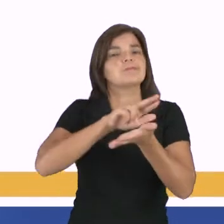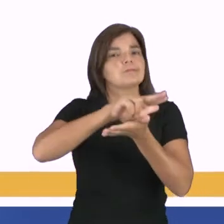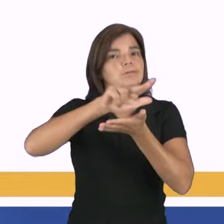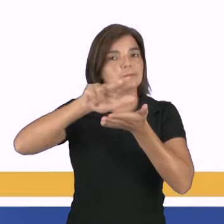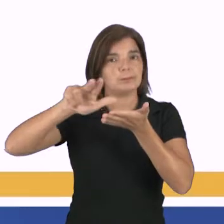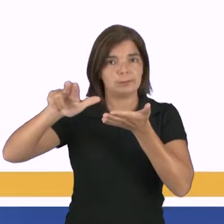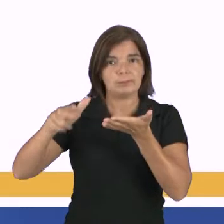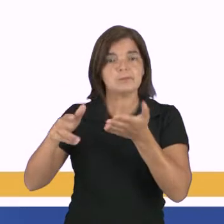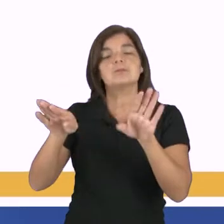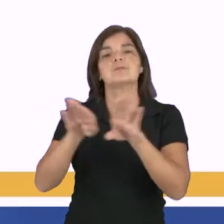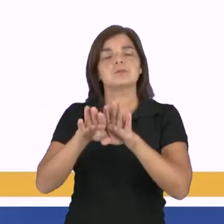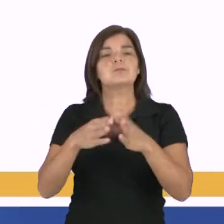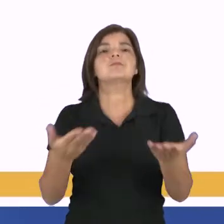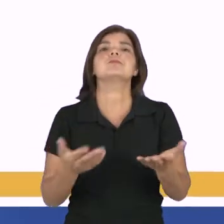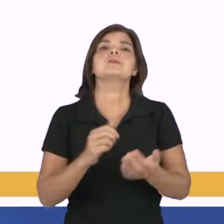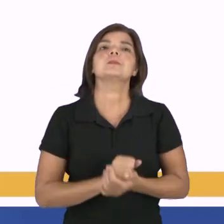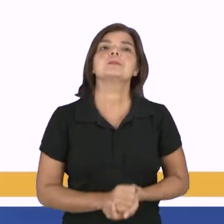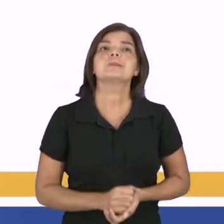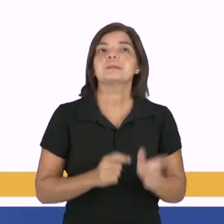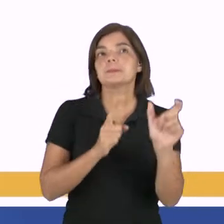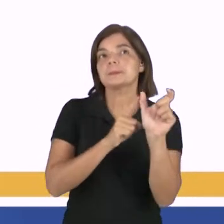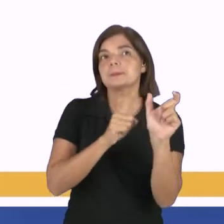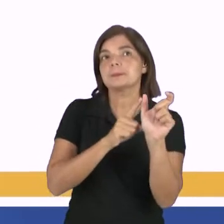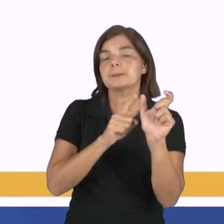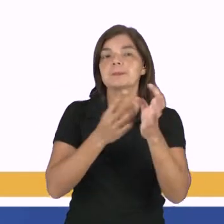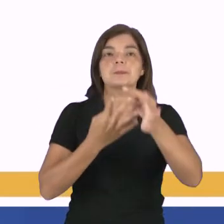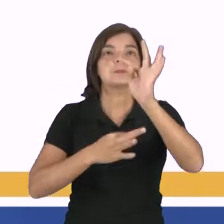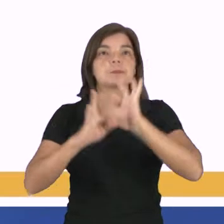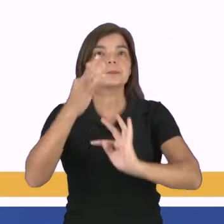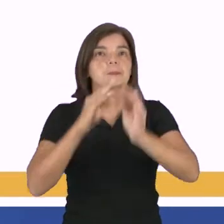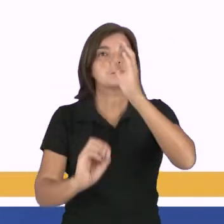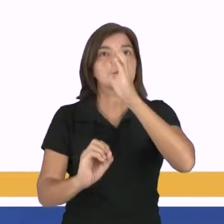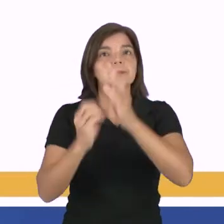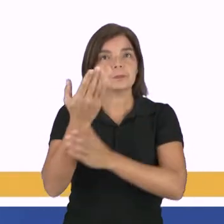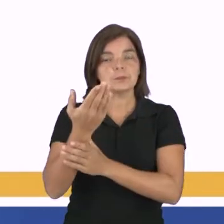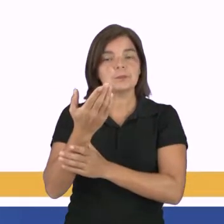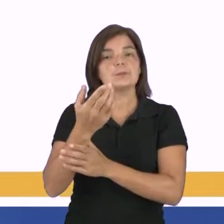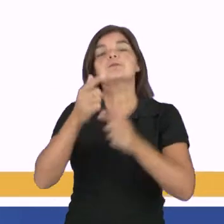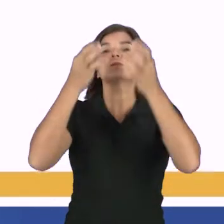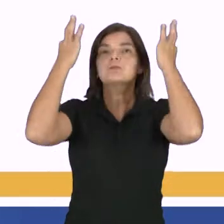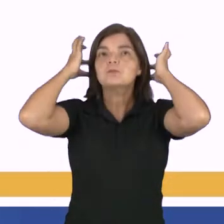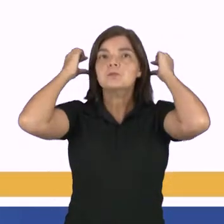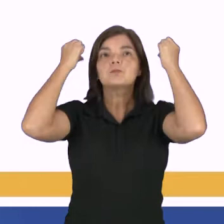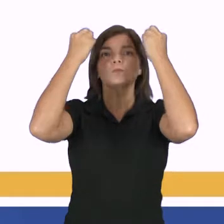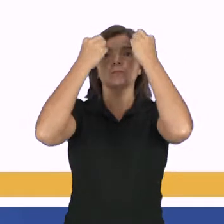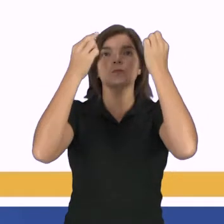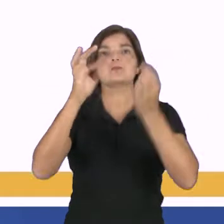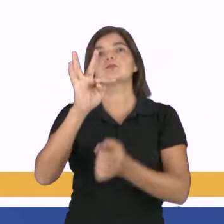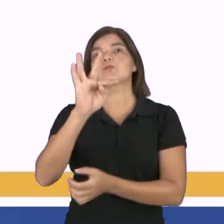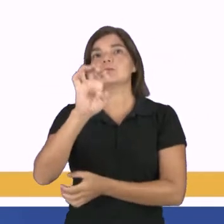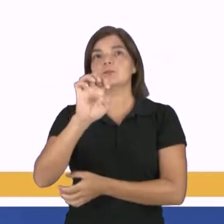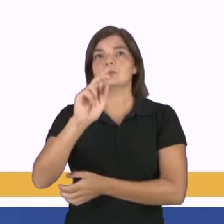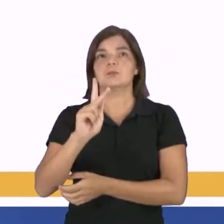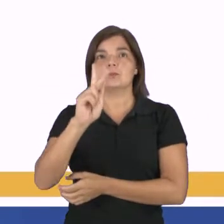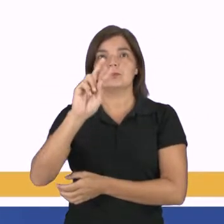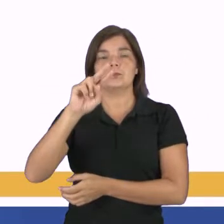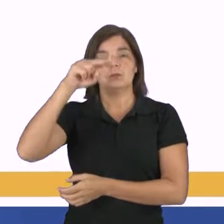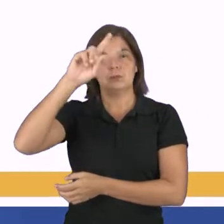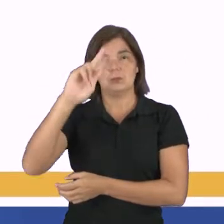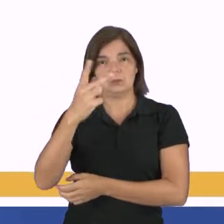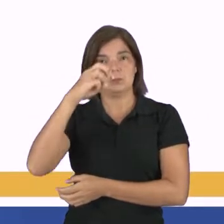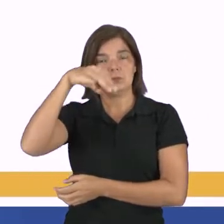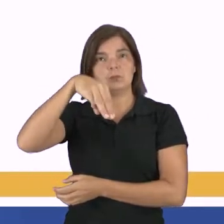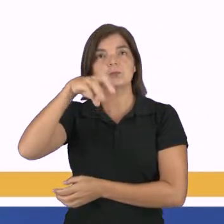áreas de pesquisa. A palavra tecnologia tem origem do grego tecne, que significa técnica,